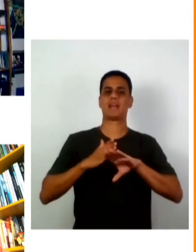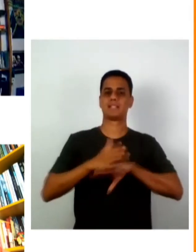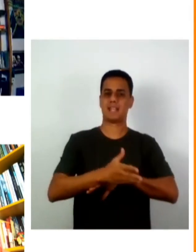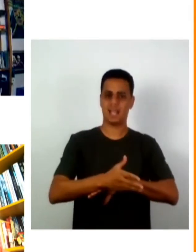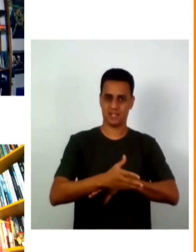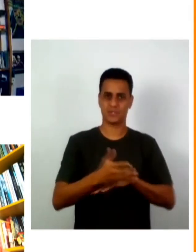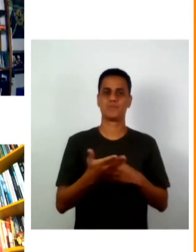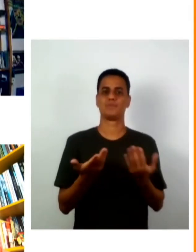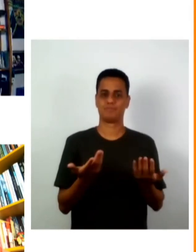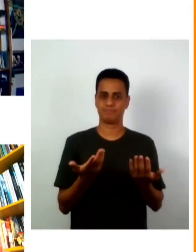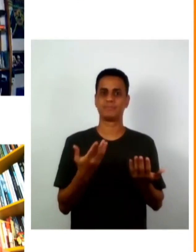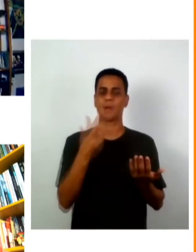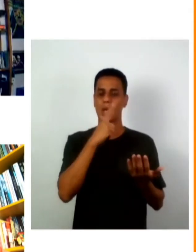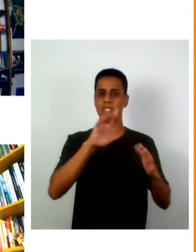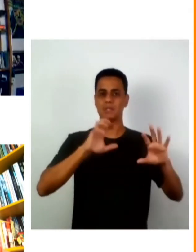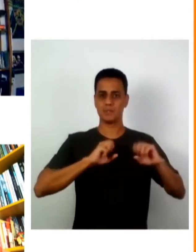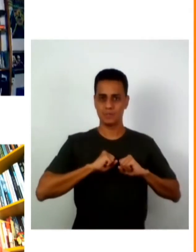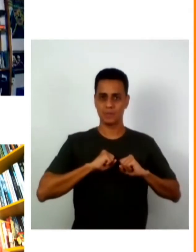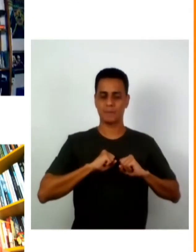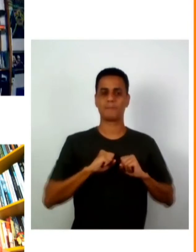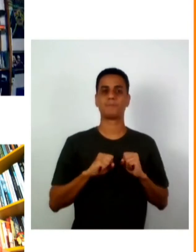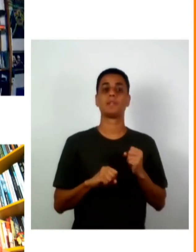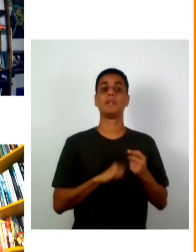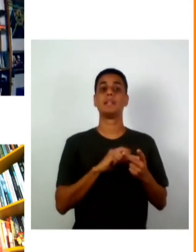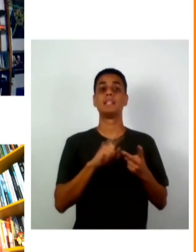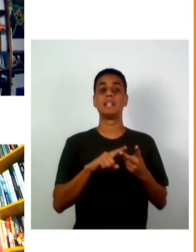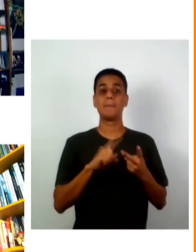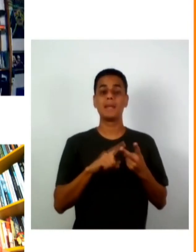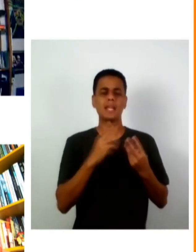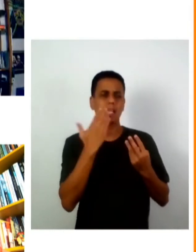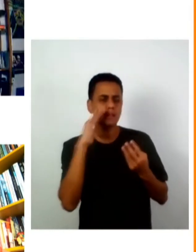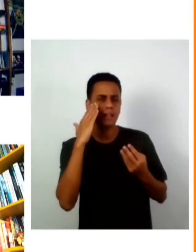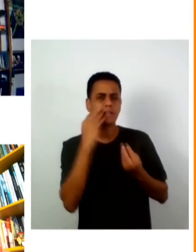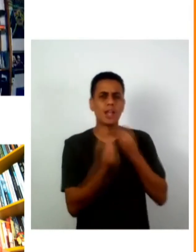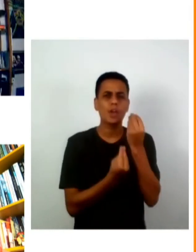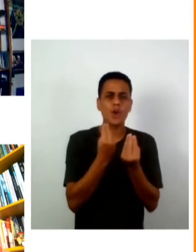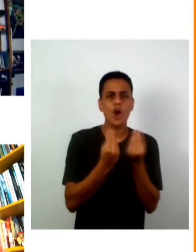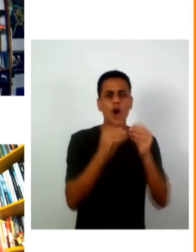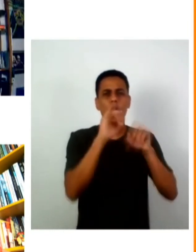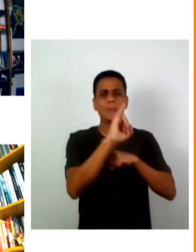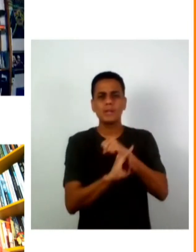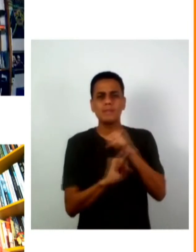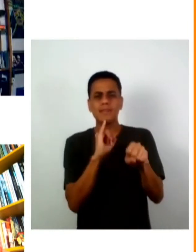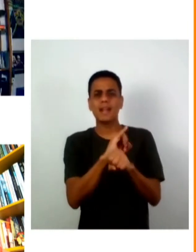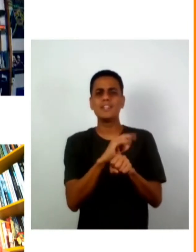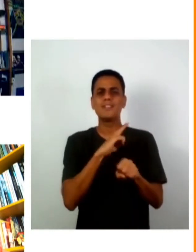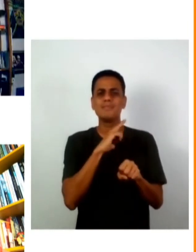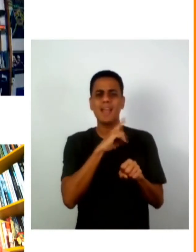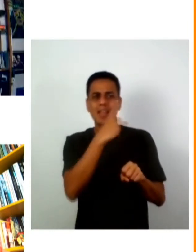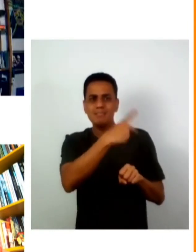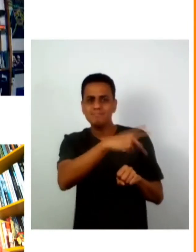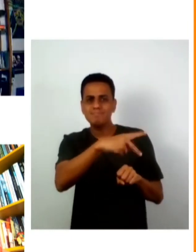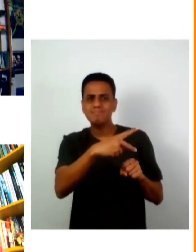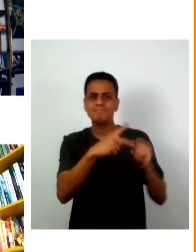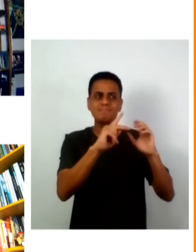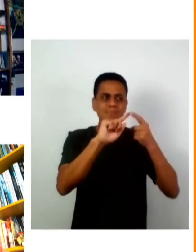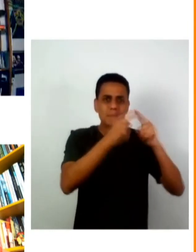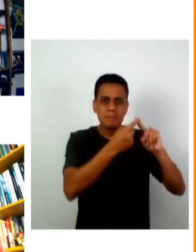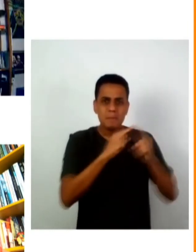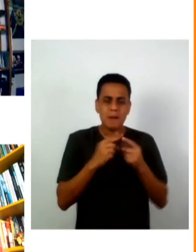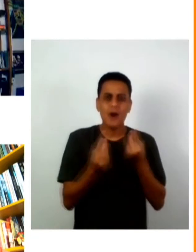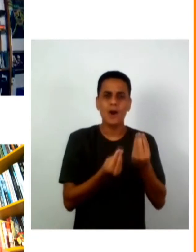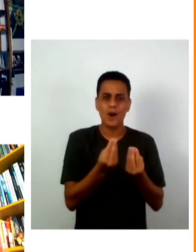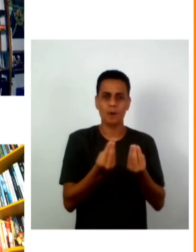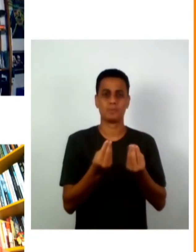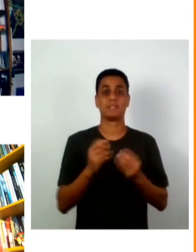de decodificar os códigos da internet então se boa parte do que a gente está falando agora está dentro de